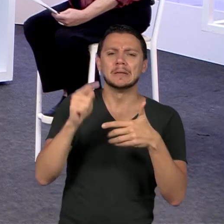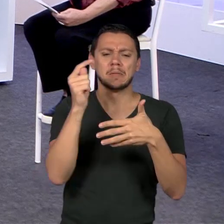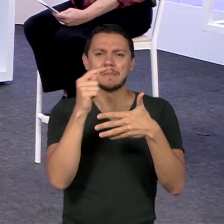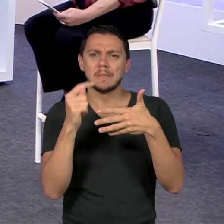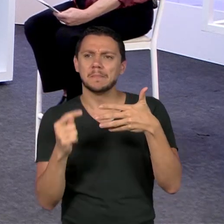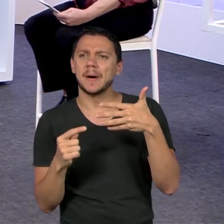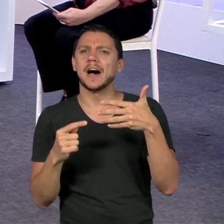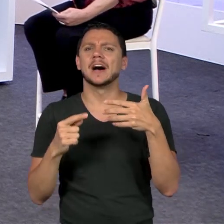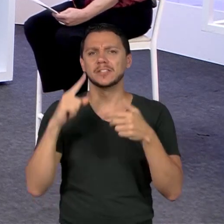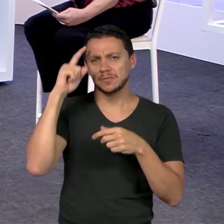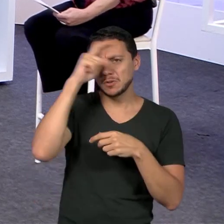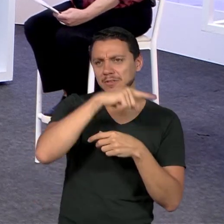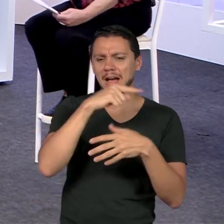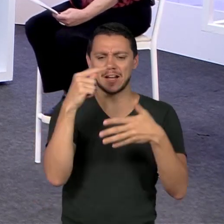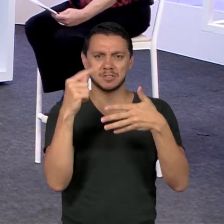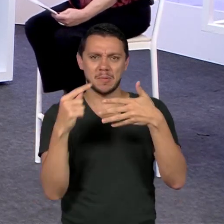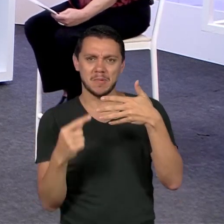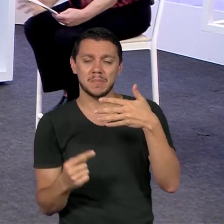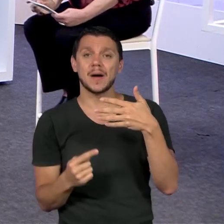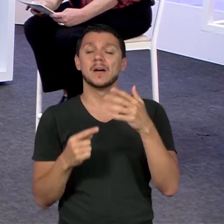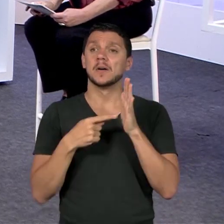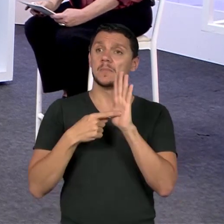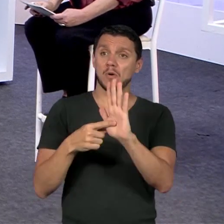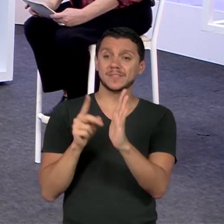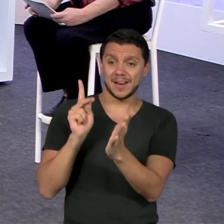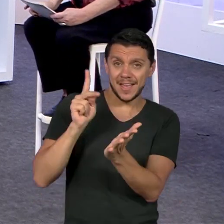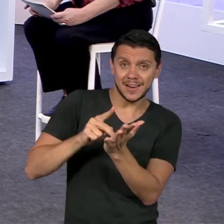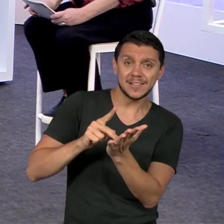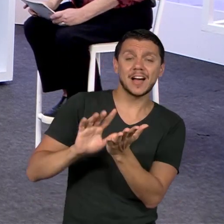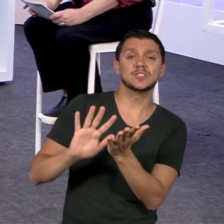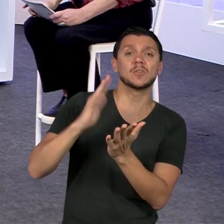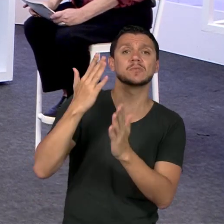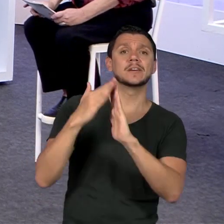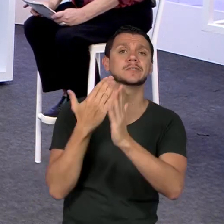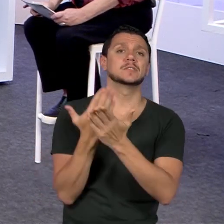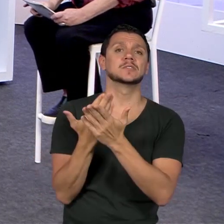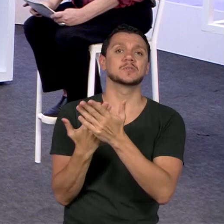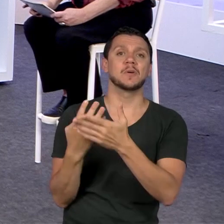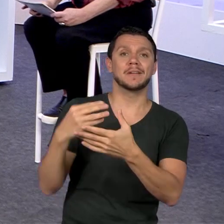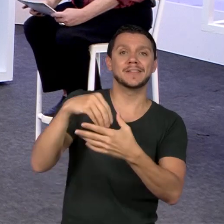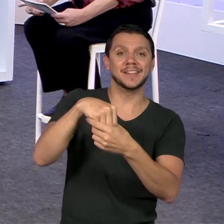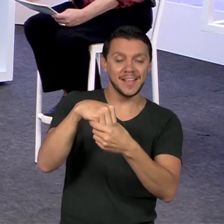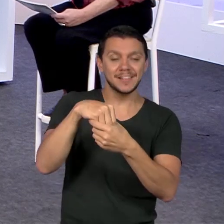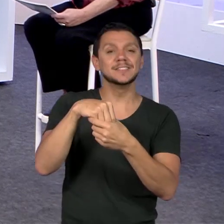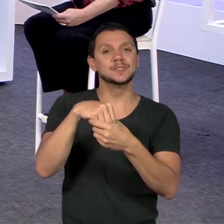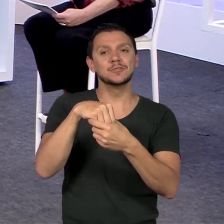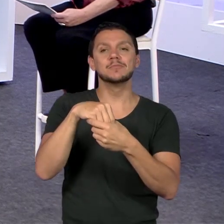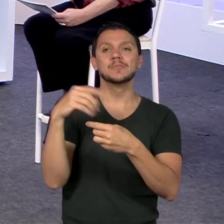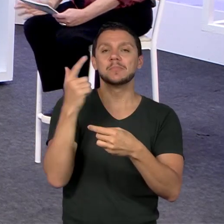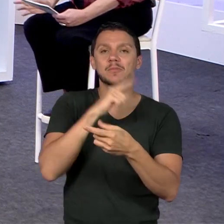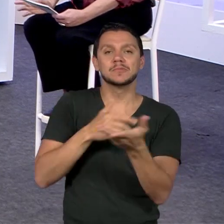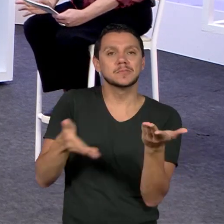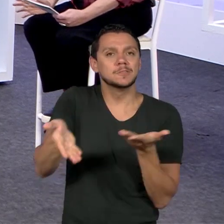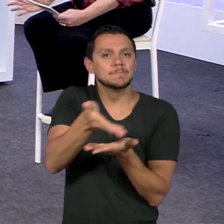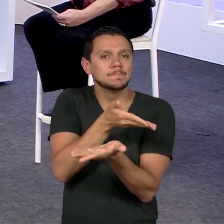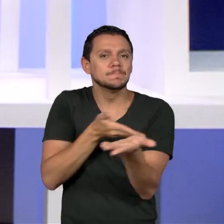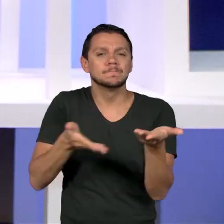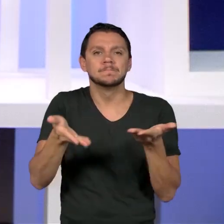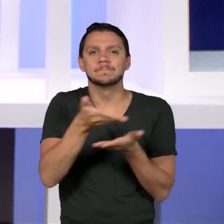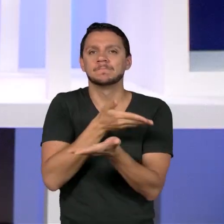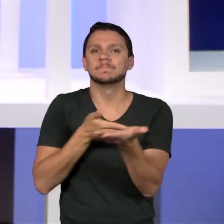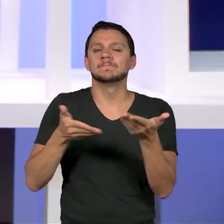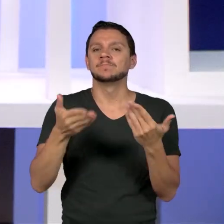dificuldades. Quer dizer, traz a realidade para dentro do trabalho que está